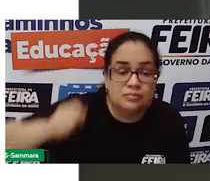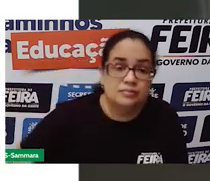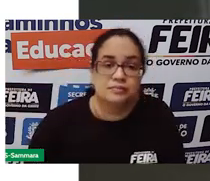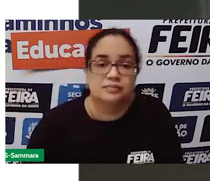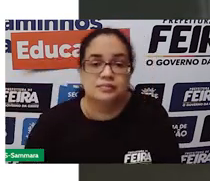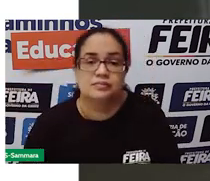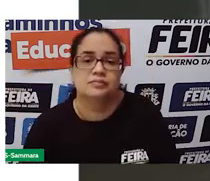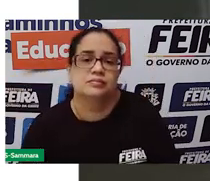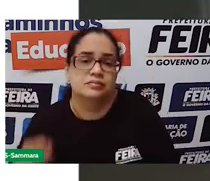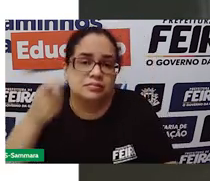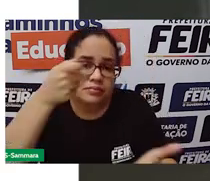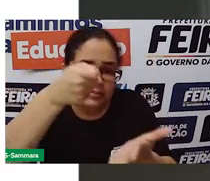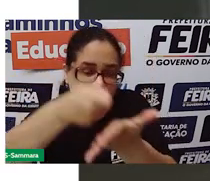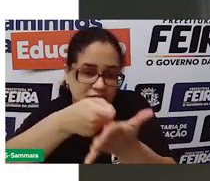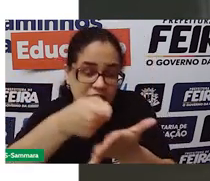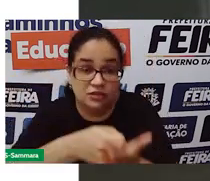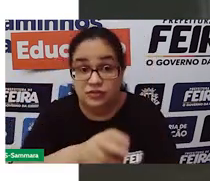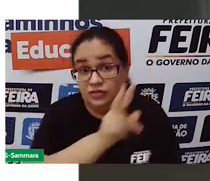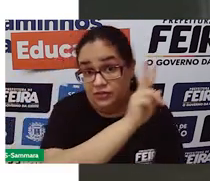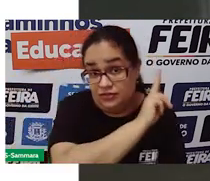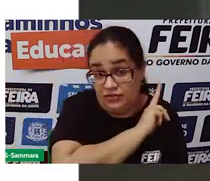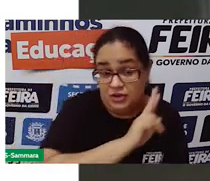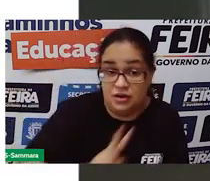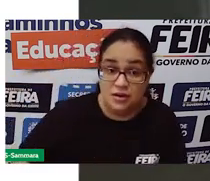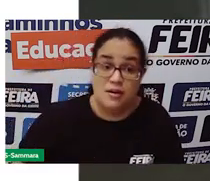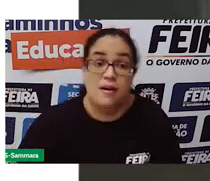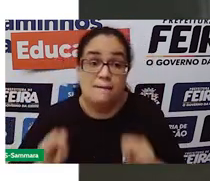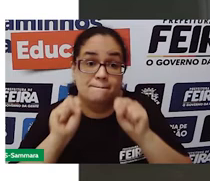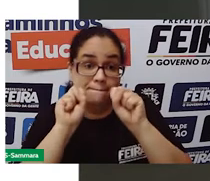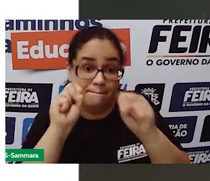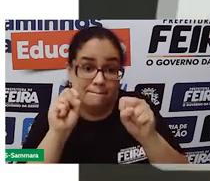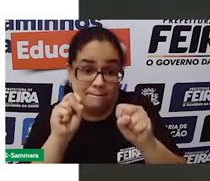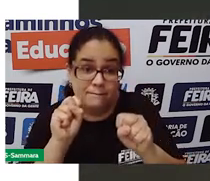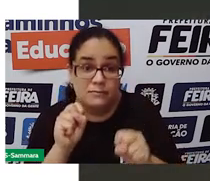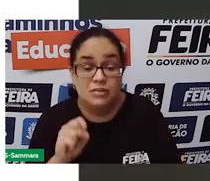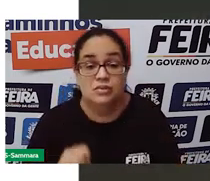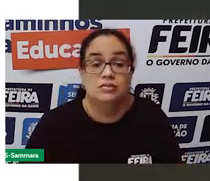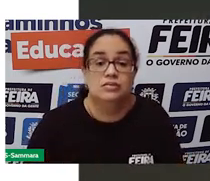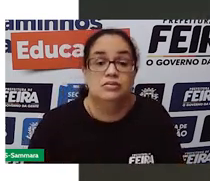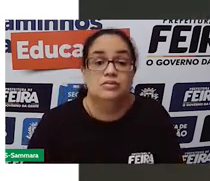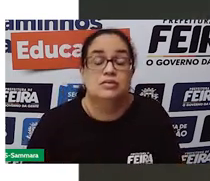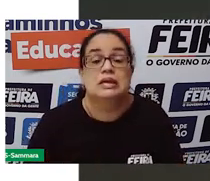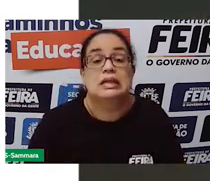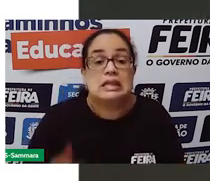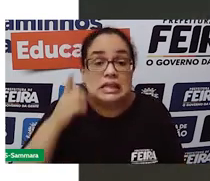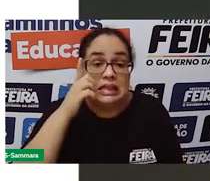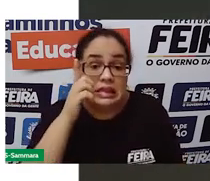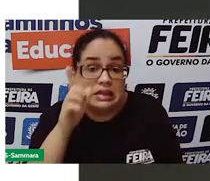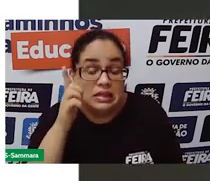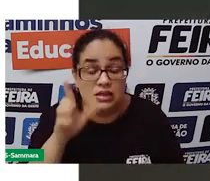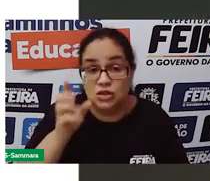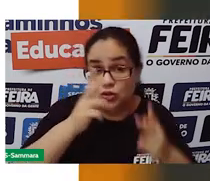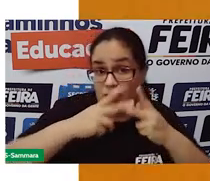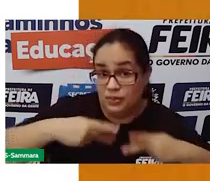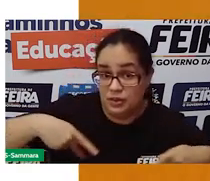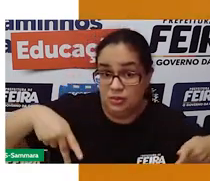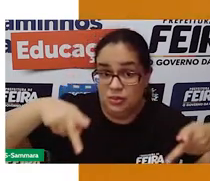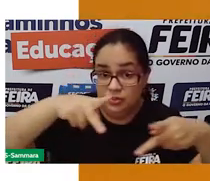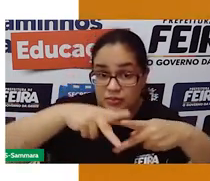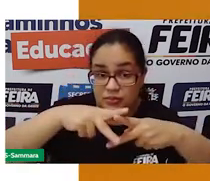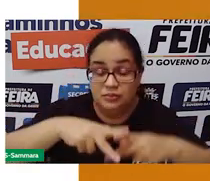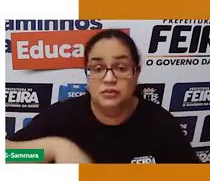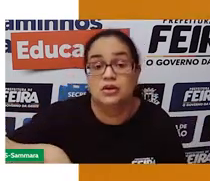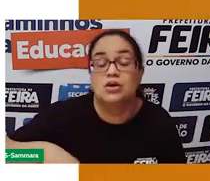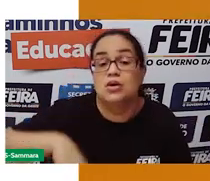mandatos consecutivos para o vereador. Ele pode permanecer no cargo por tempo indefinido, desde que seja eleito pela população. O